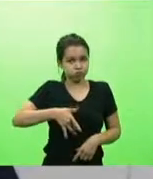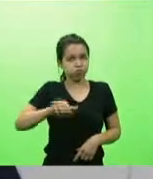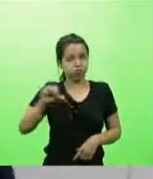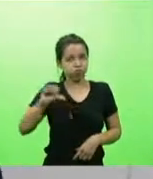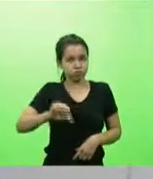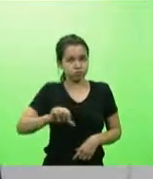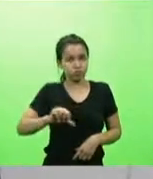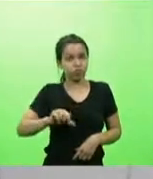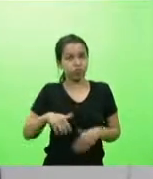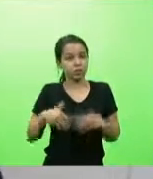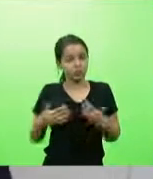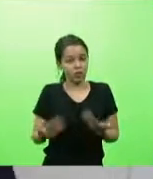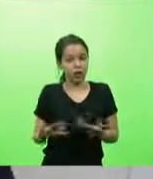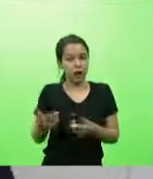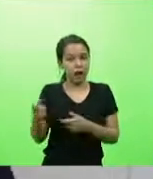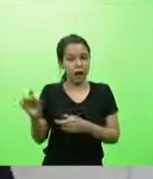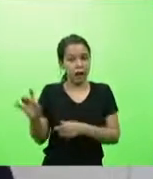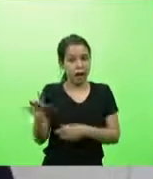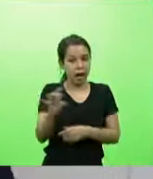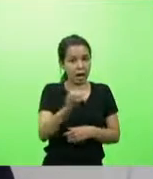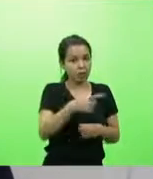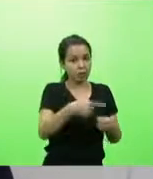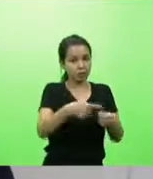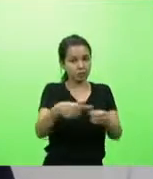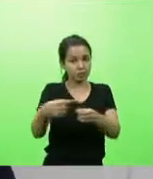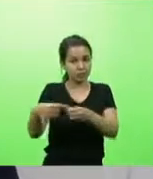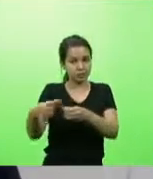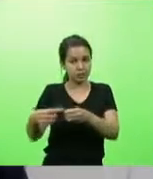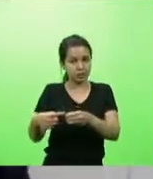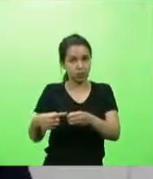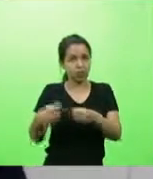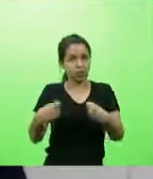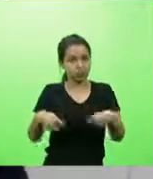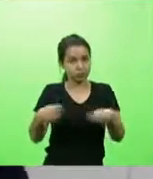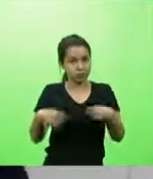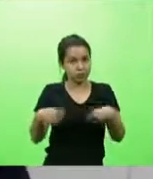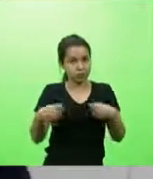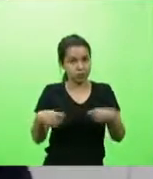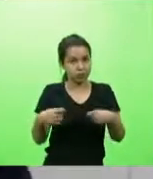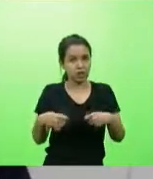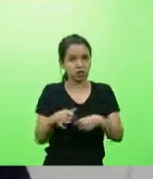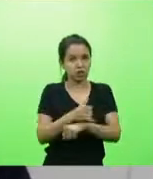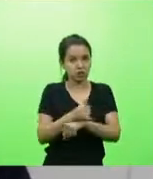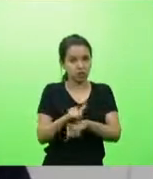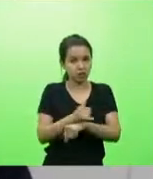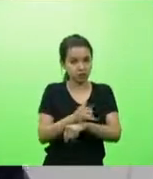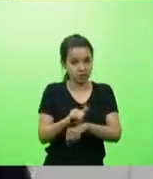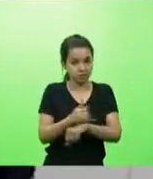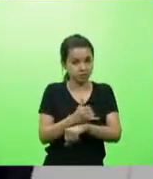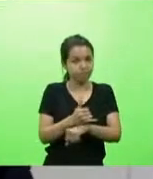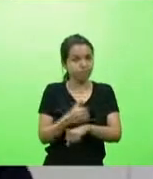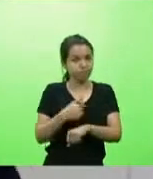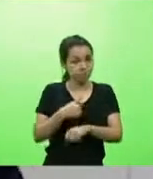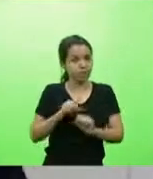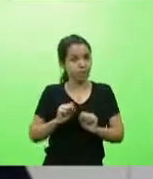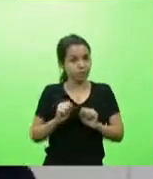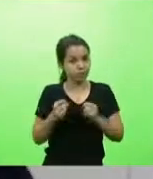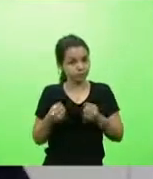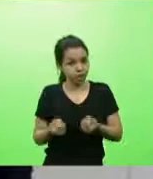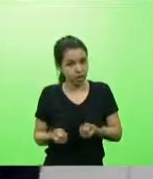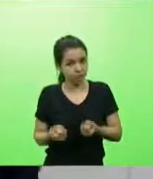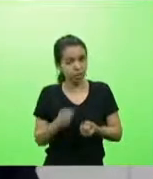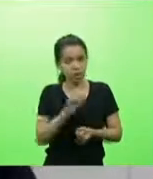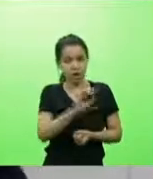cada município está buscando uma solução. E eu defendo que se busque essa solução, já que não temos